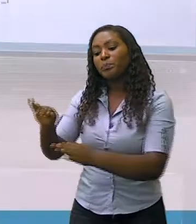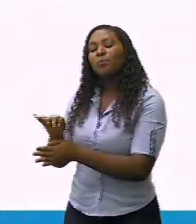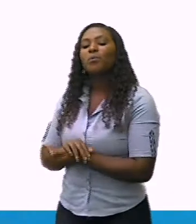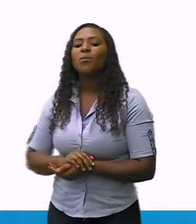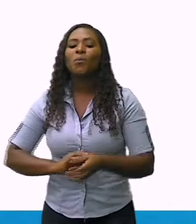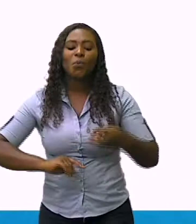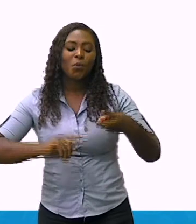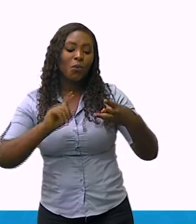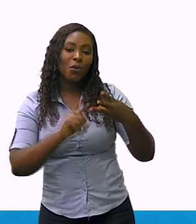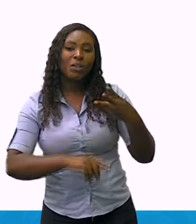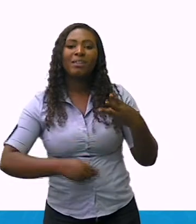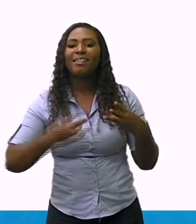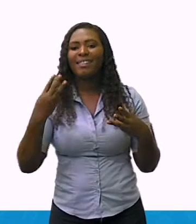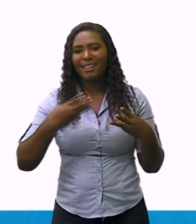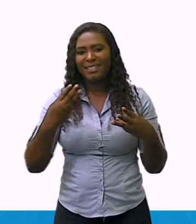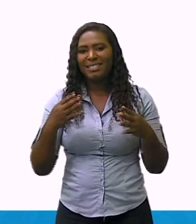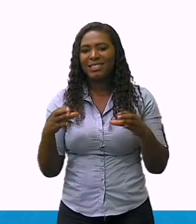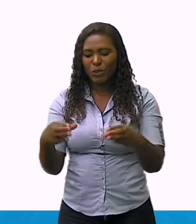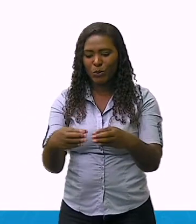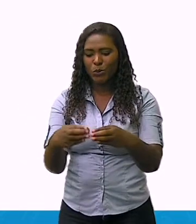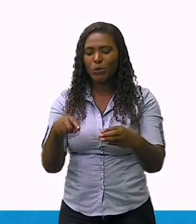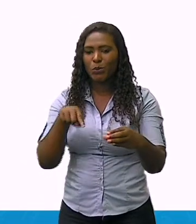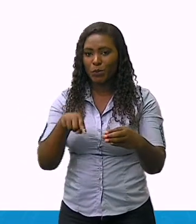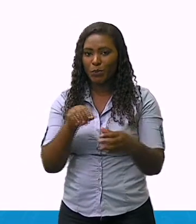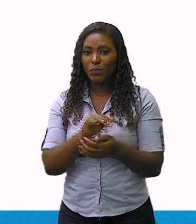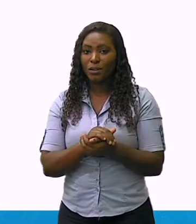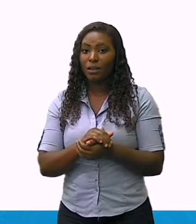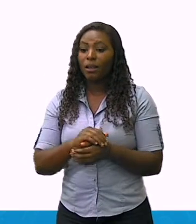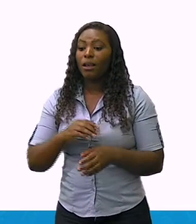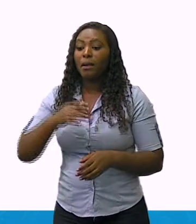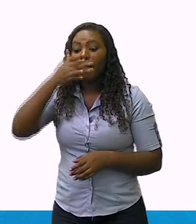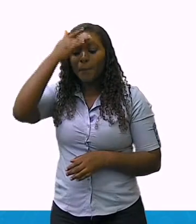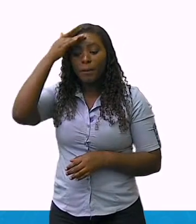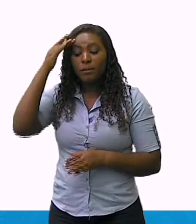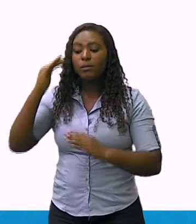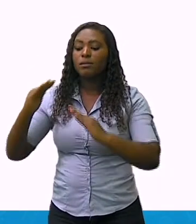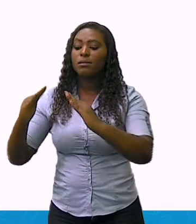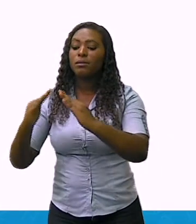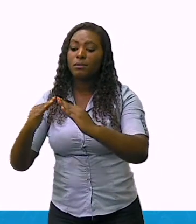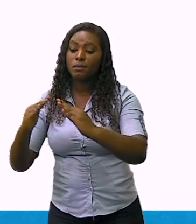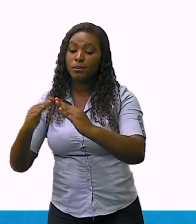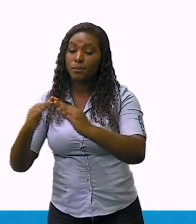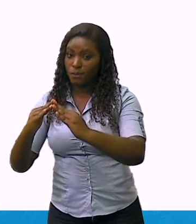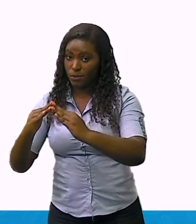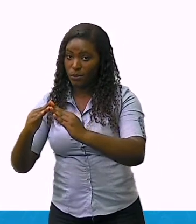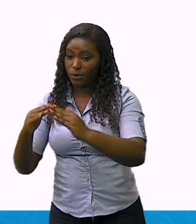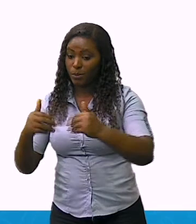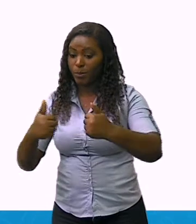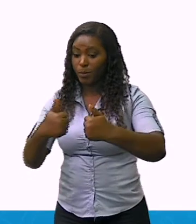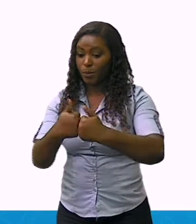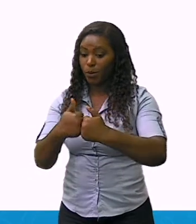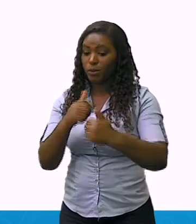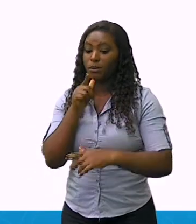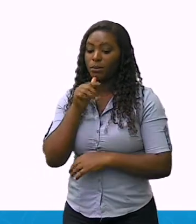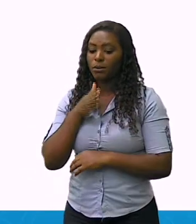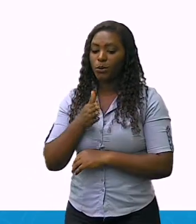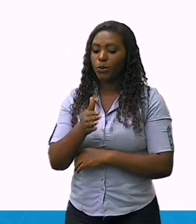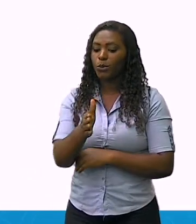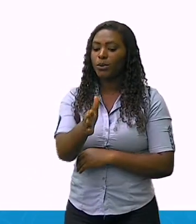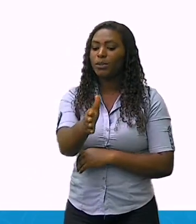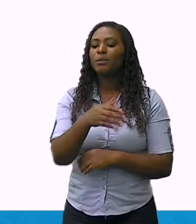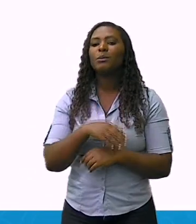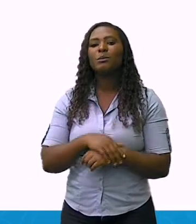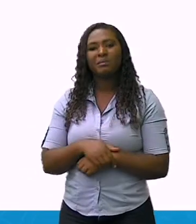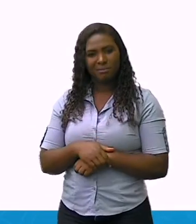os ribeirinhos. Um grupo de povos que a população, as suas